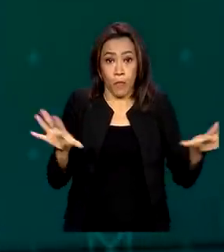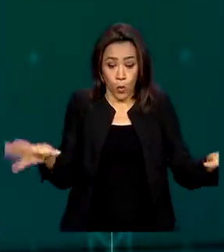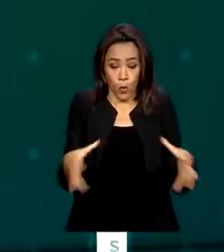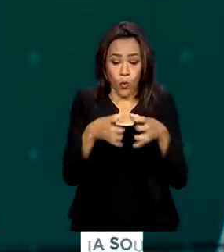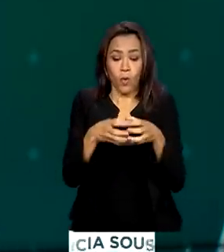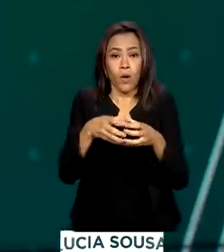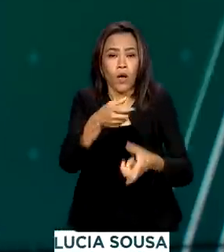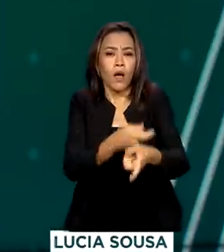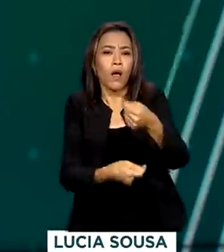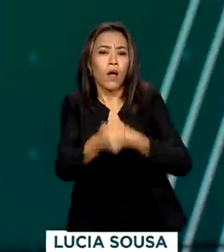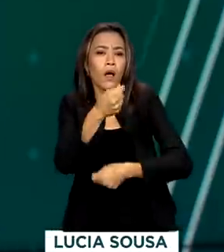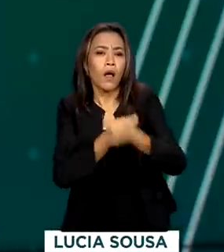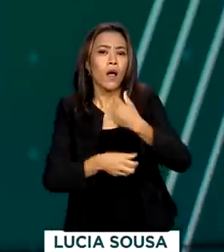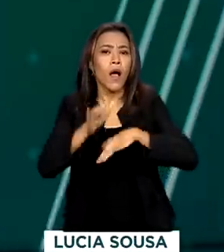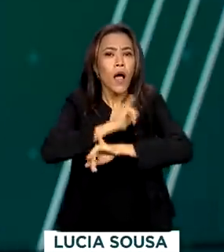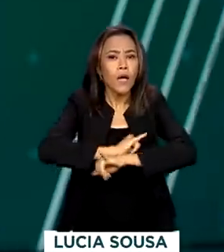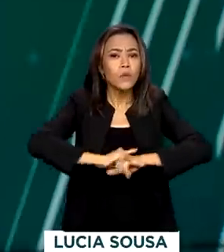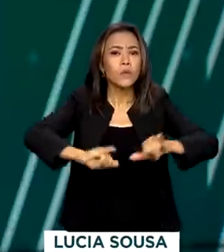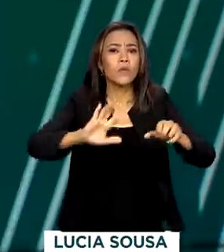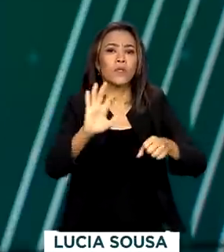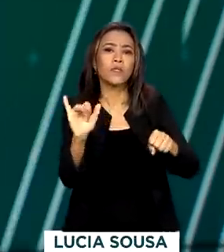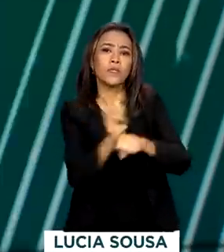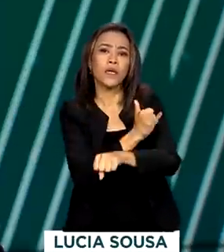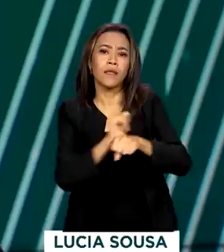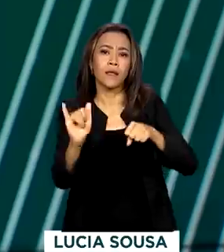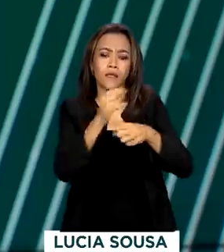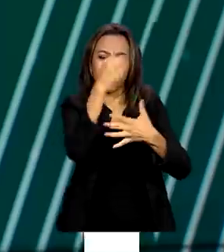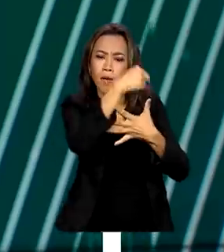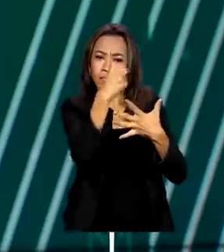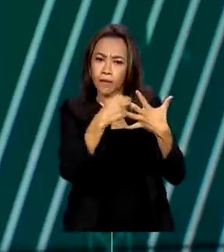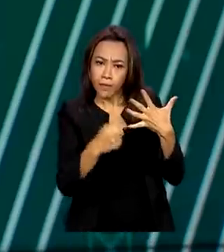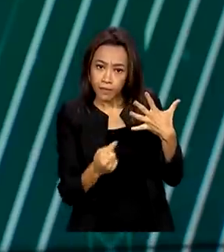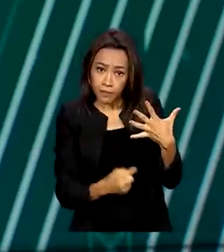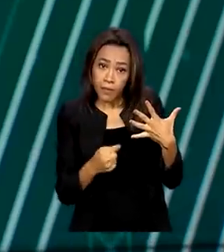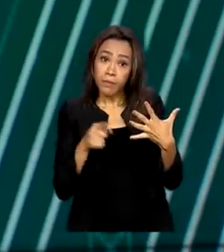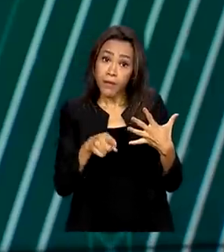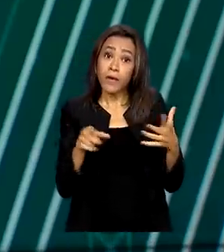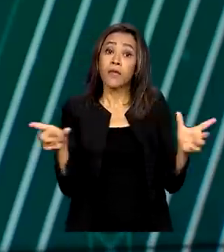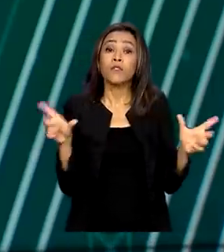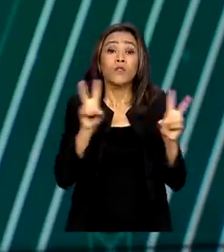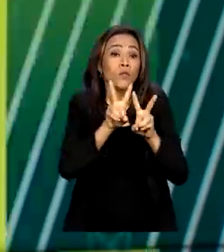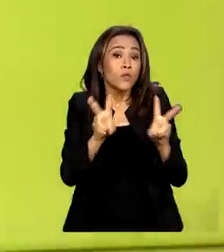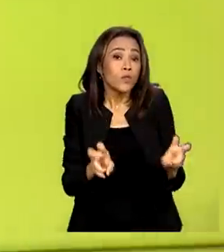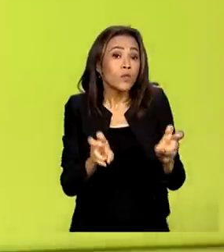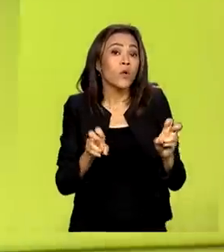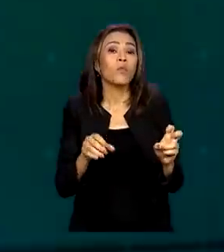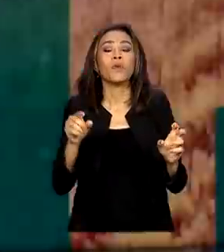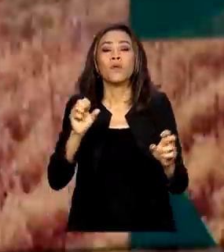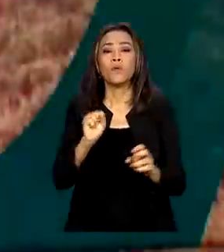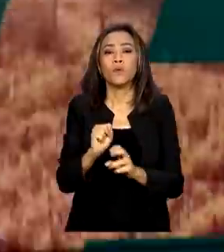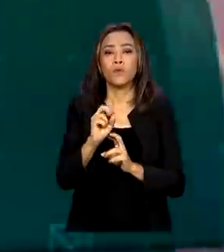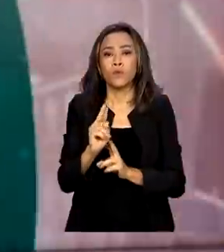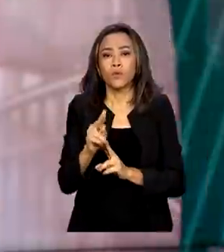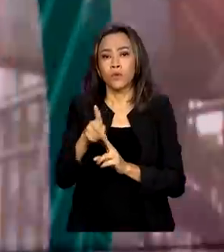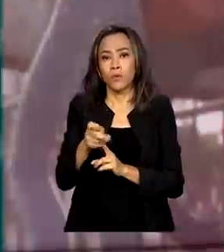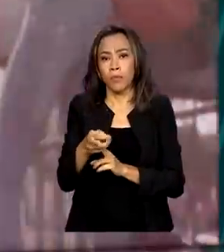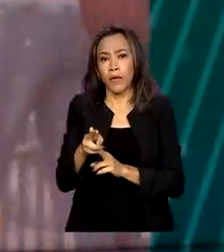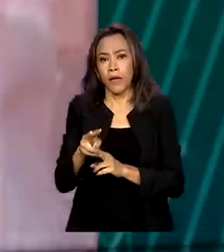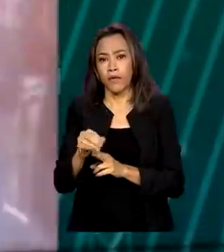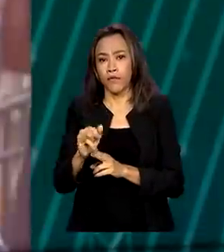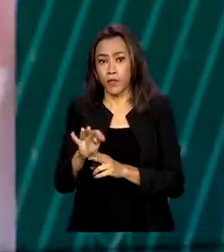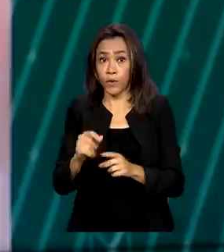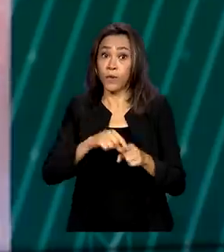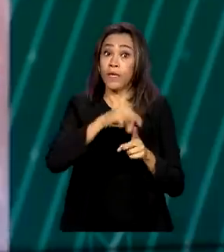econômica anunciou medidas para que o governo registre superávit primário em 2023. São três medidas provisórias,